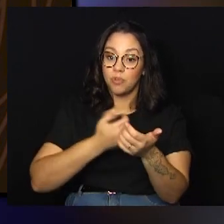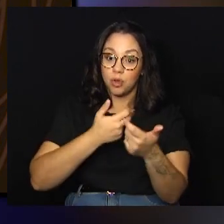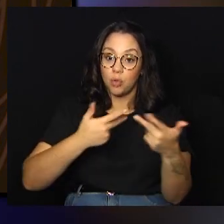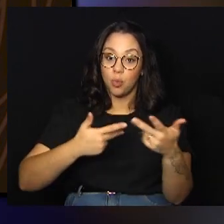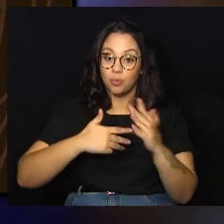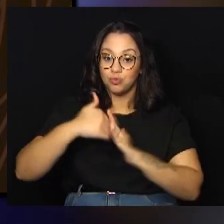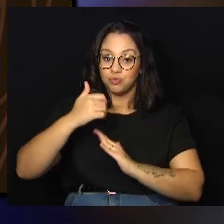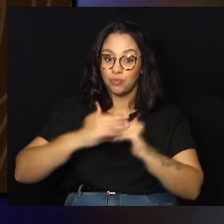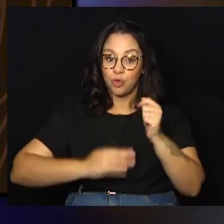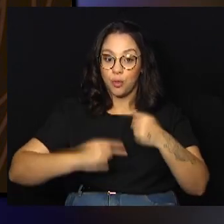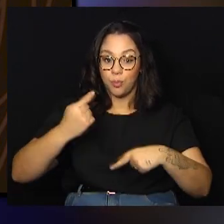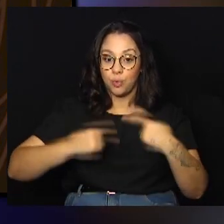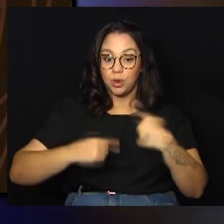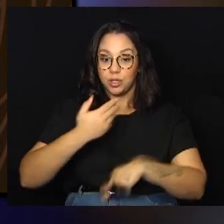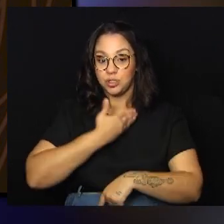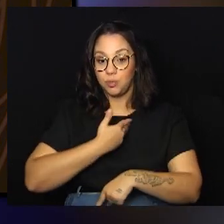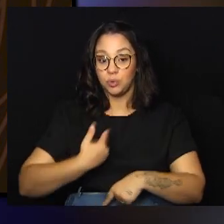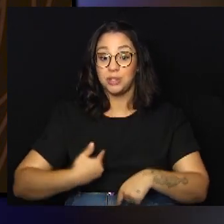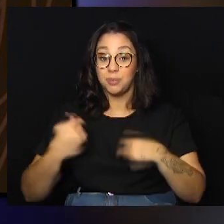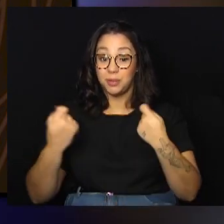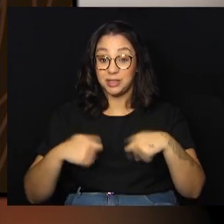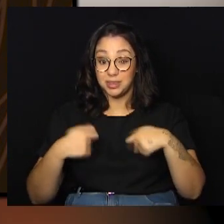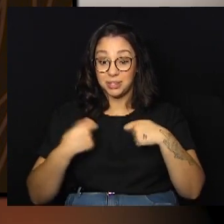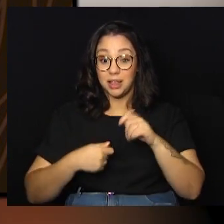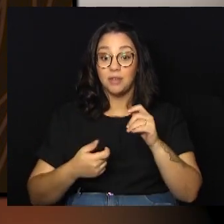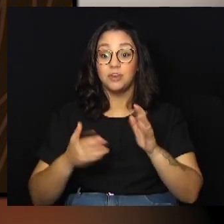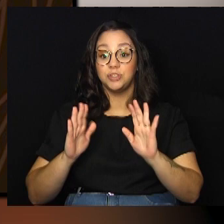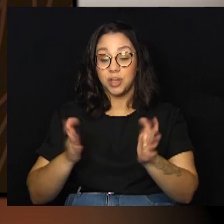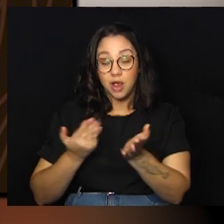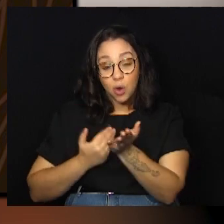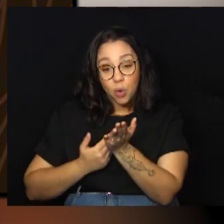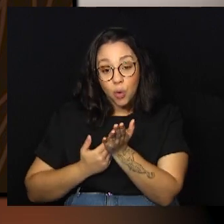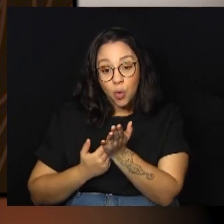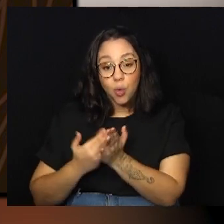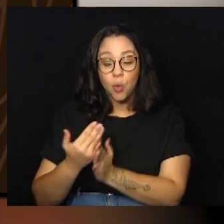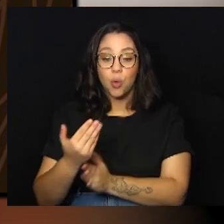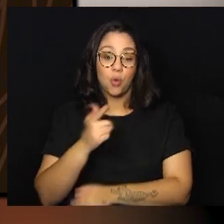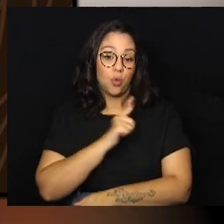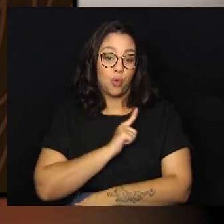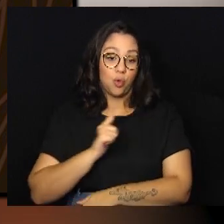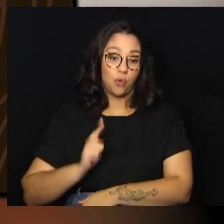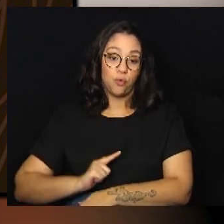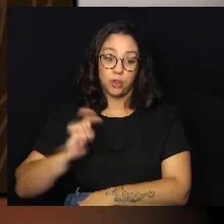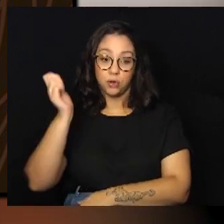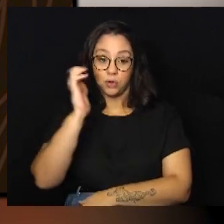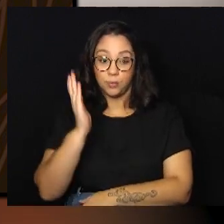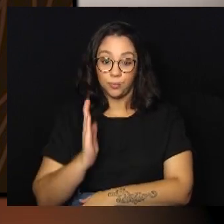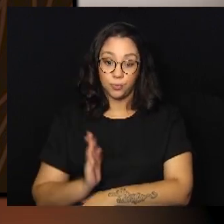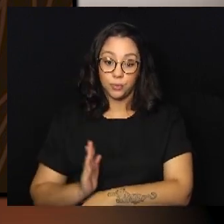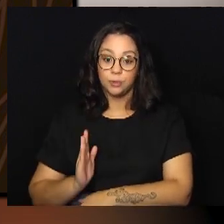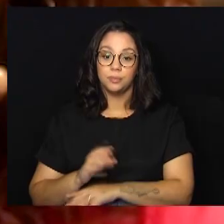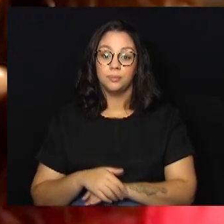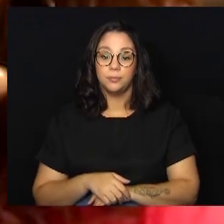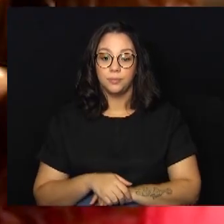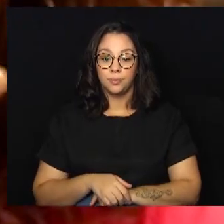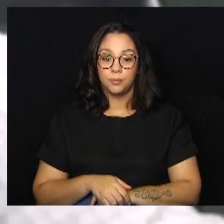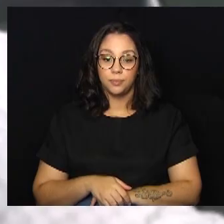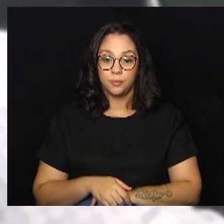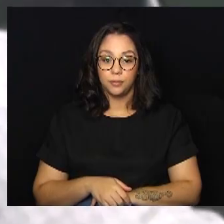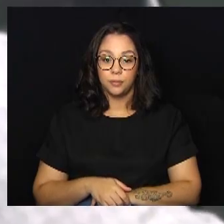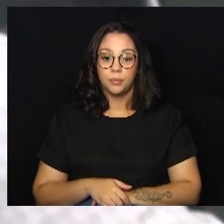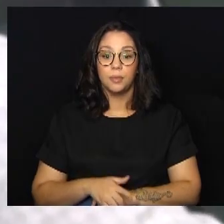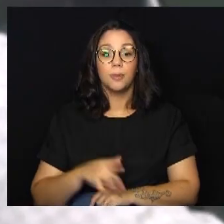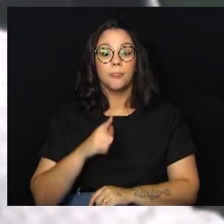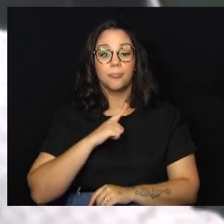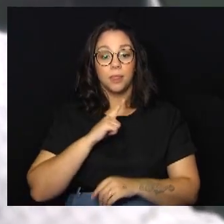afirmativas e políticas públicas que deveriam ter sido implantadas pelo governo do Brasil já em seu feito. Fazer uma